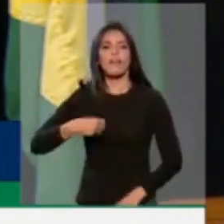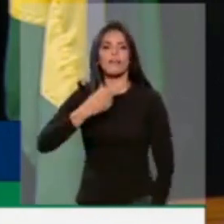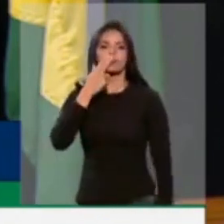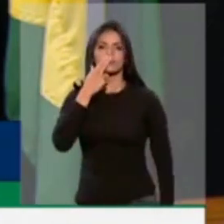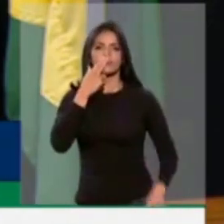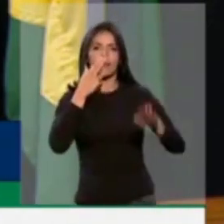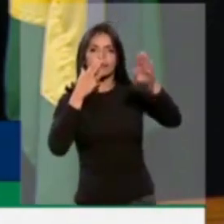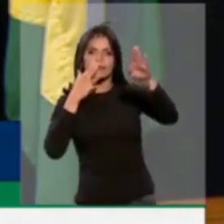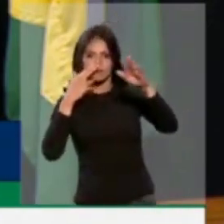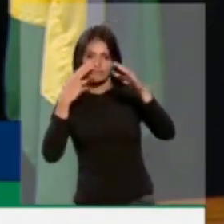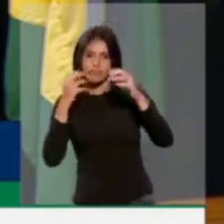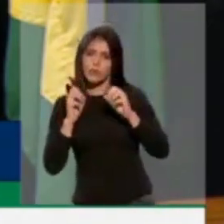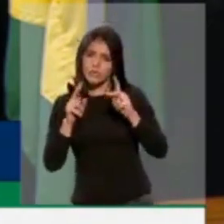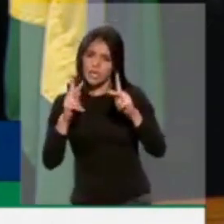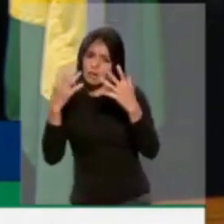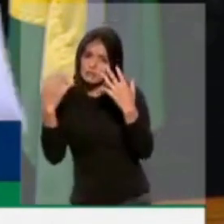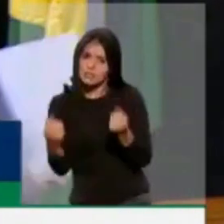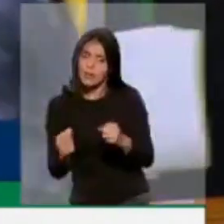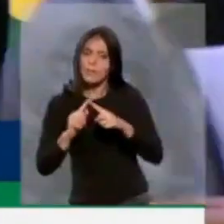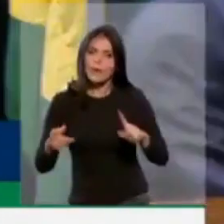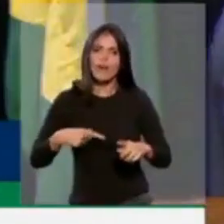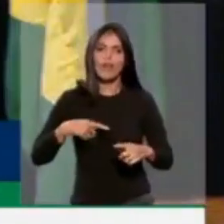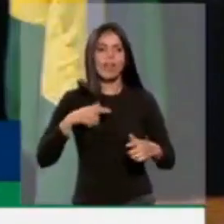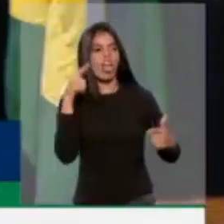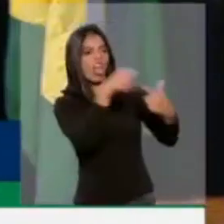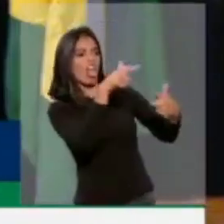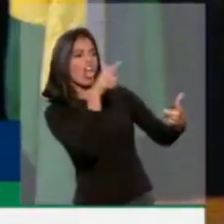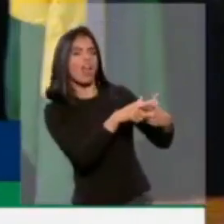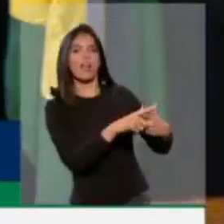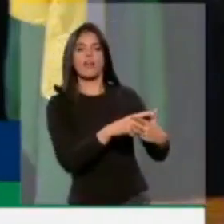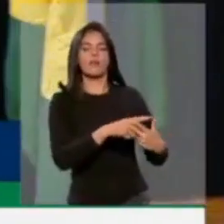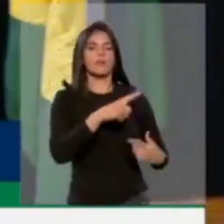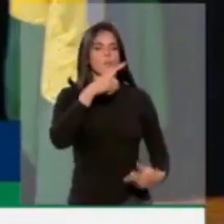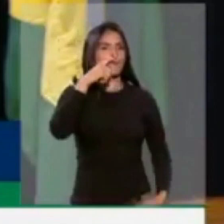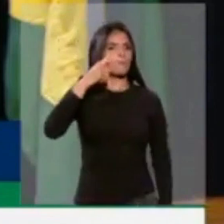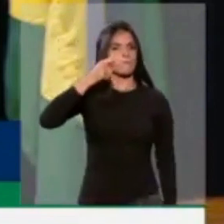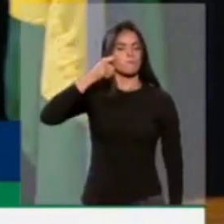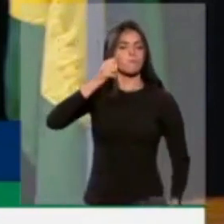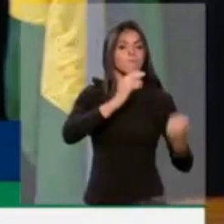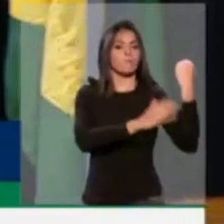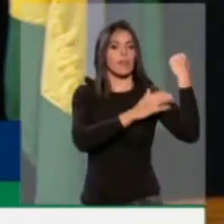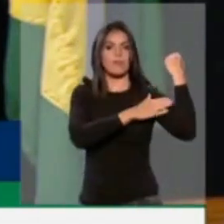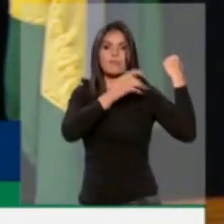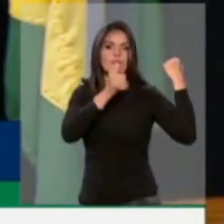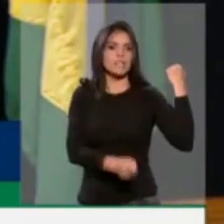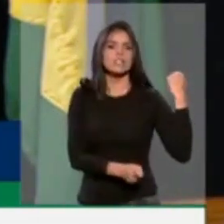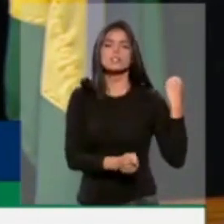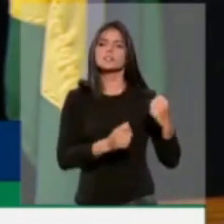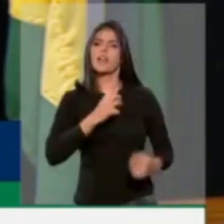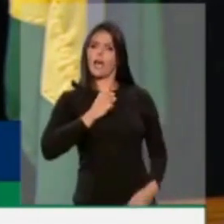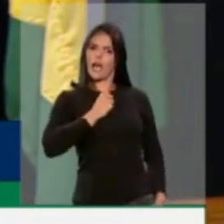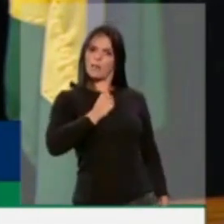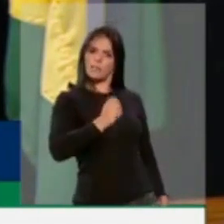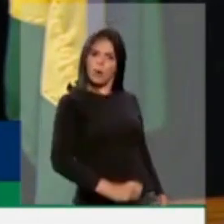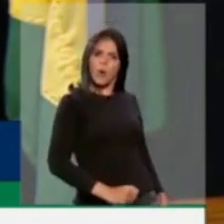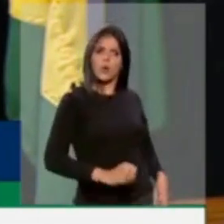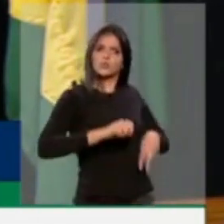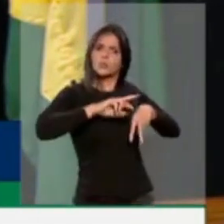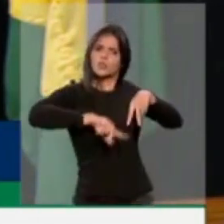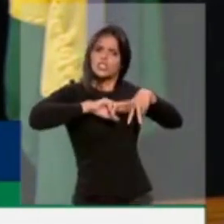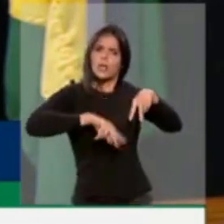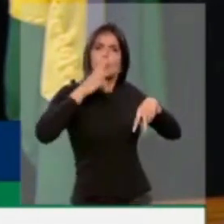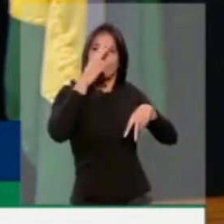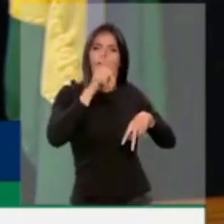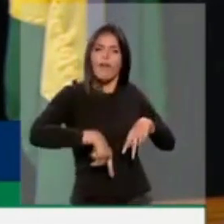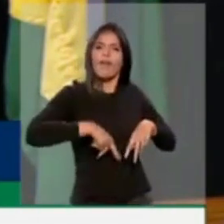Mas aquelas críticas ao feminismo, críticas ao aborto, ao gênero, são colocadas como um discurso de